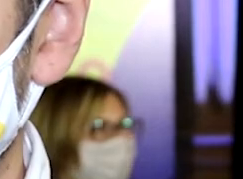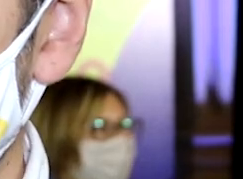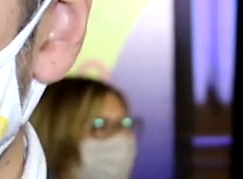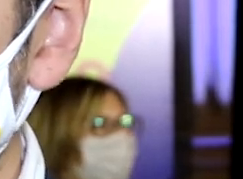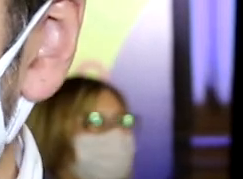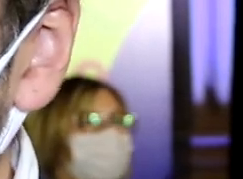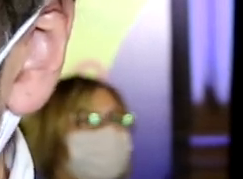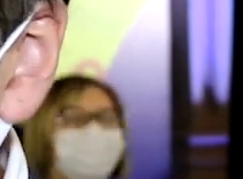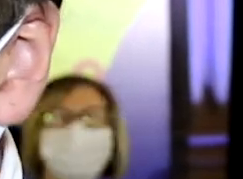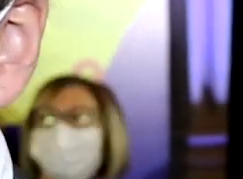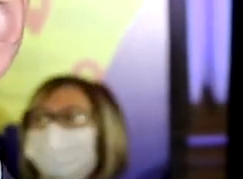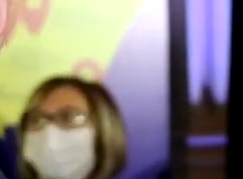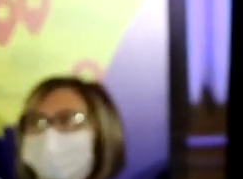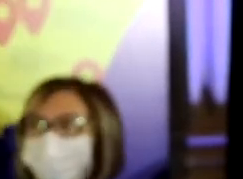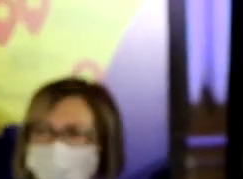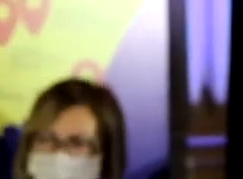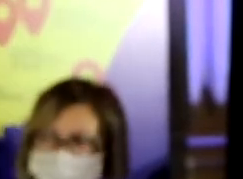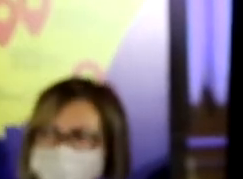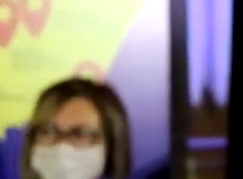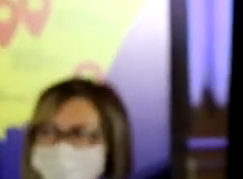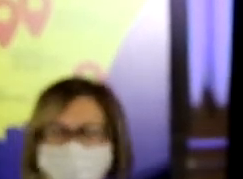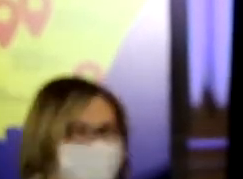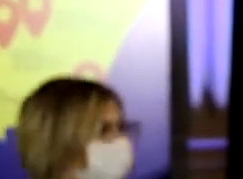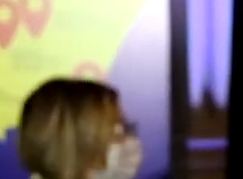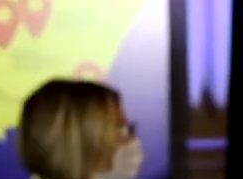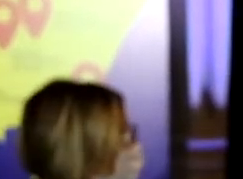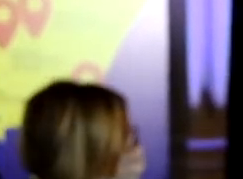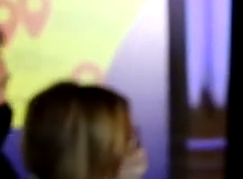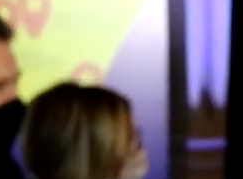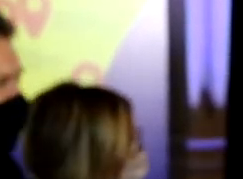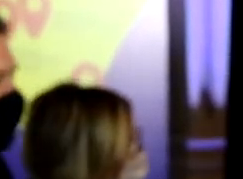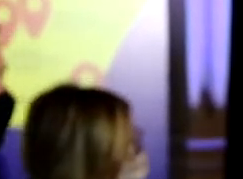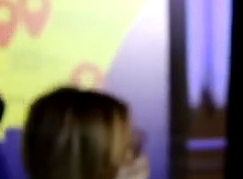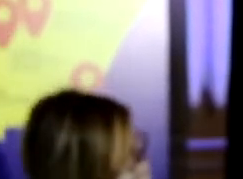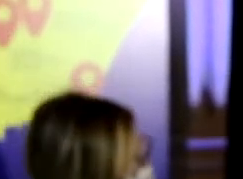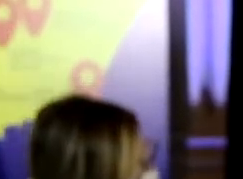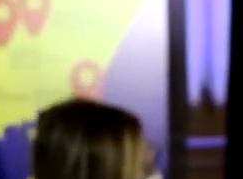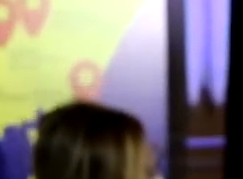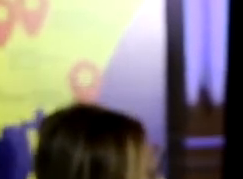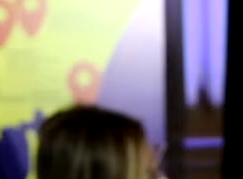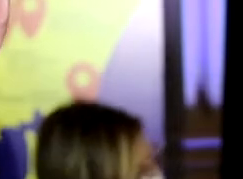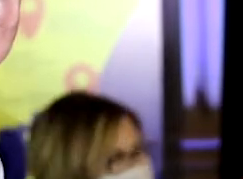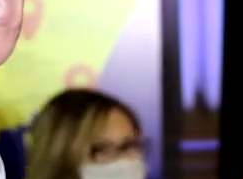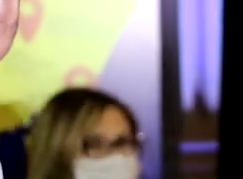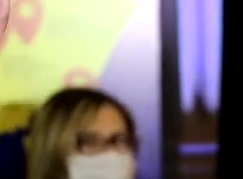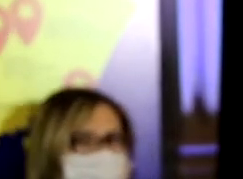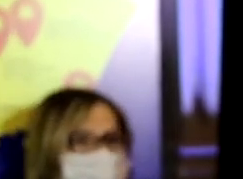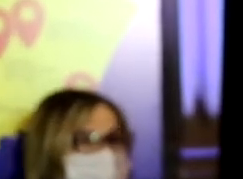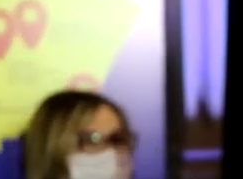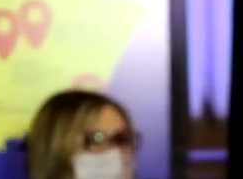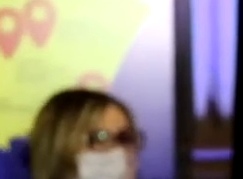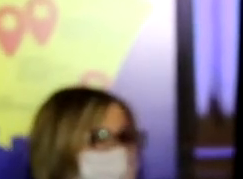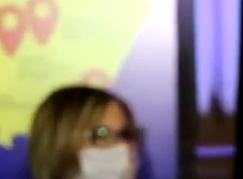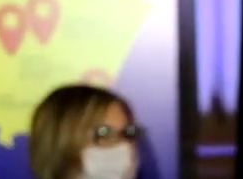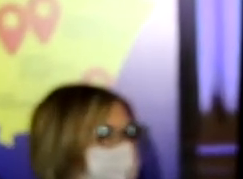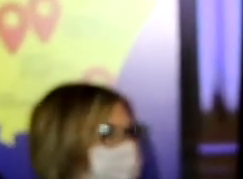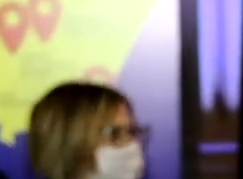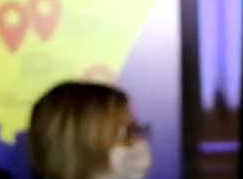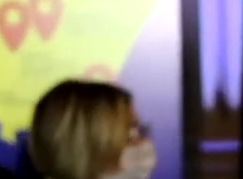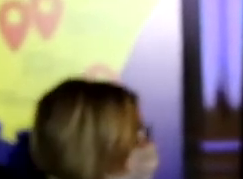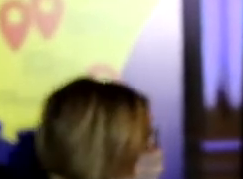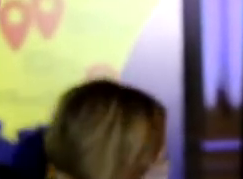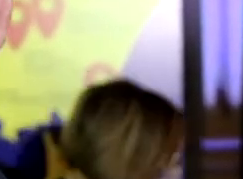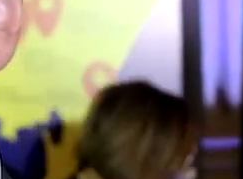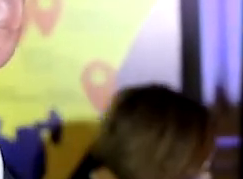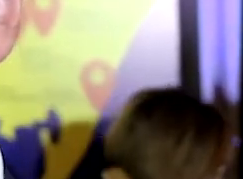A pandemia só deixou isso ainda mais evidente. A gente sempre soube a importância que a saúde tem. E agora que o Estado, depois das reformas que fez,